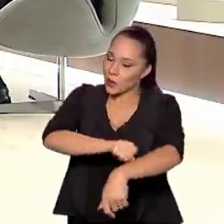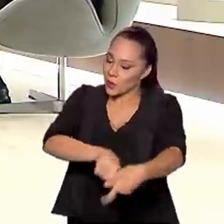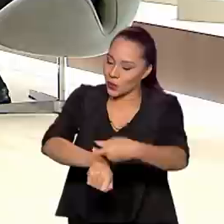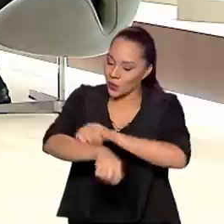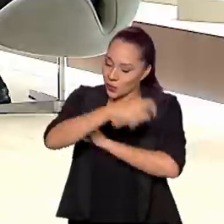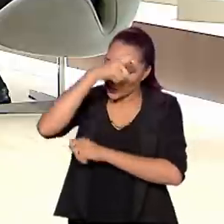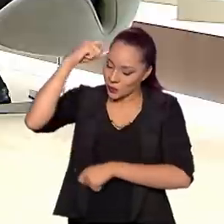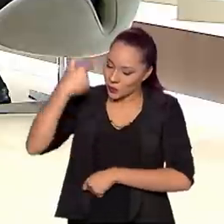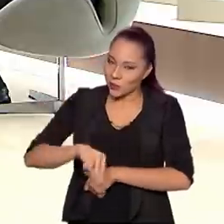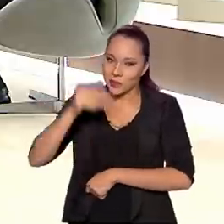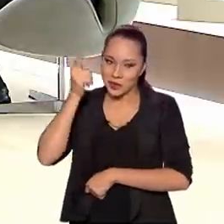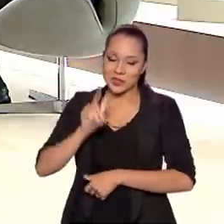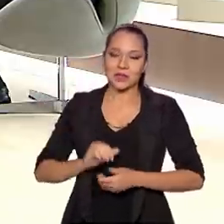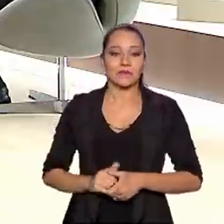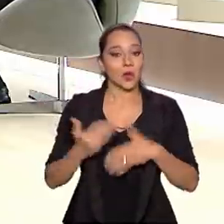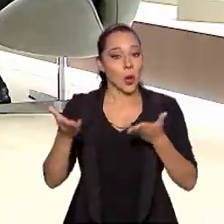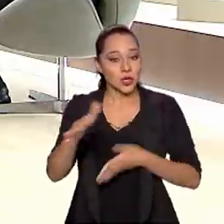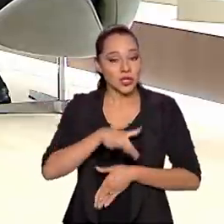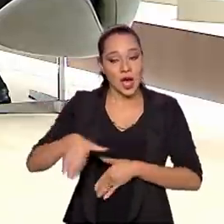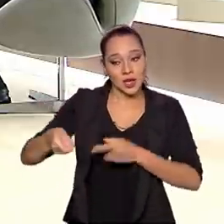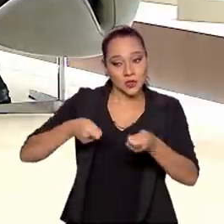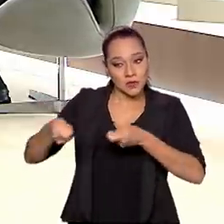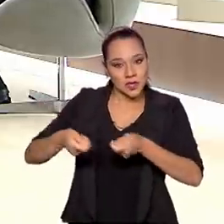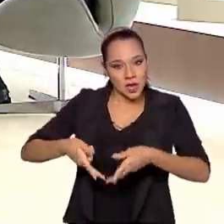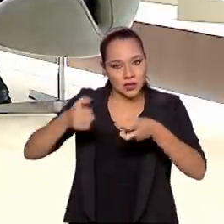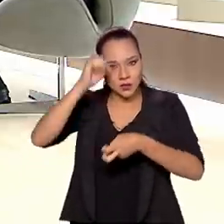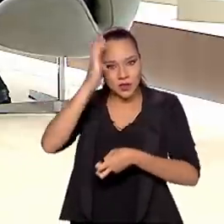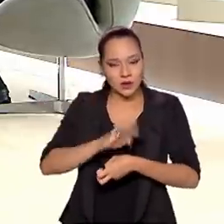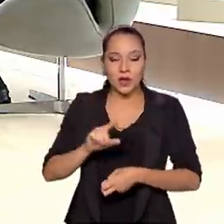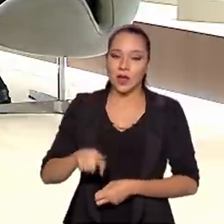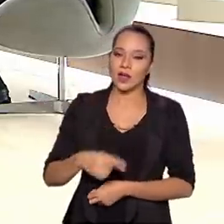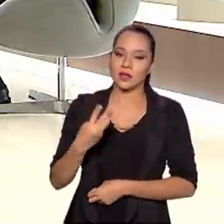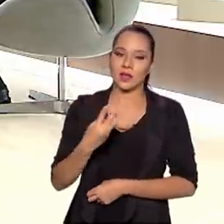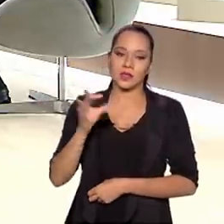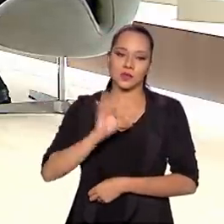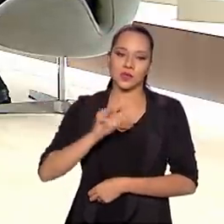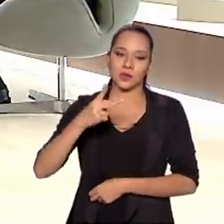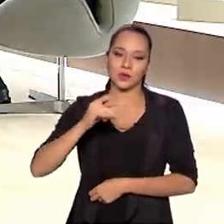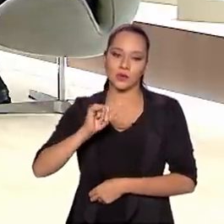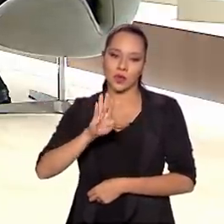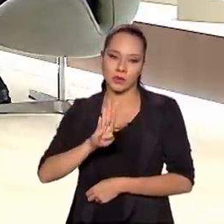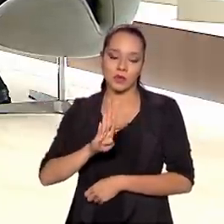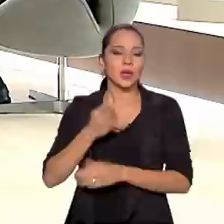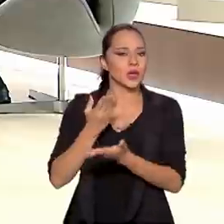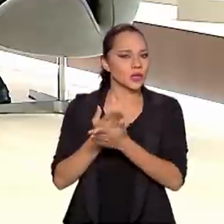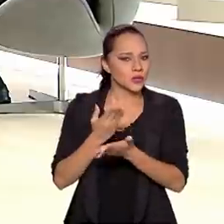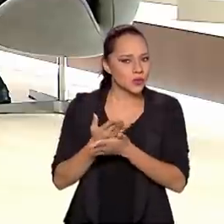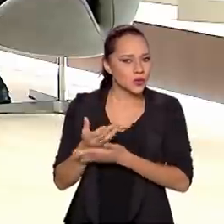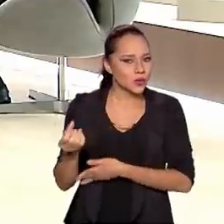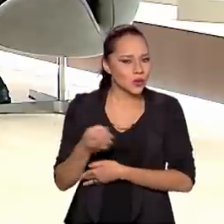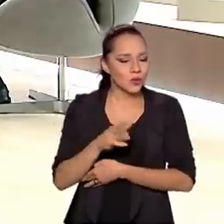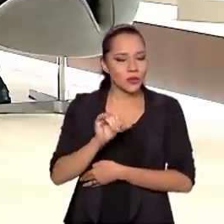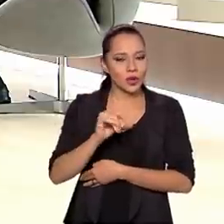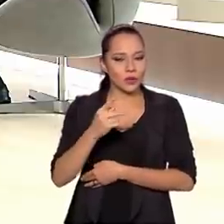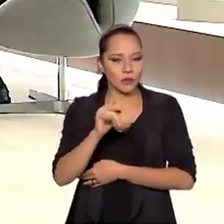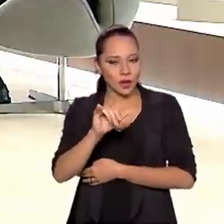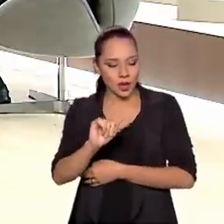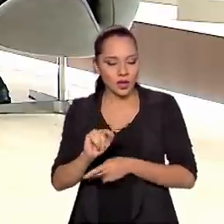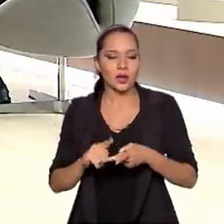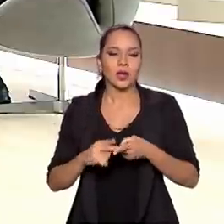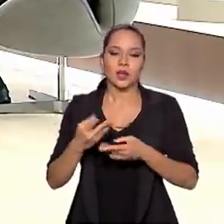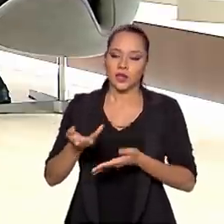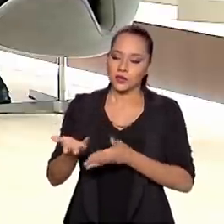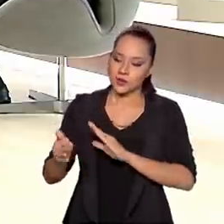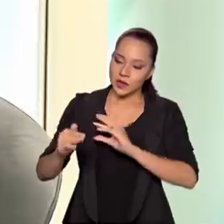Hoje, o setor da mineração no Brasil representa algo em torno de 3% do PIB. Isso em estúdio recente que o IPEA acabou